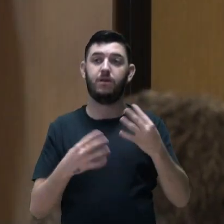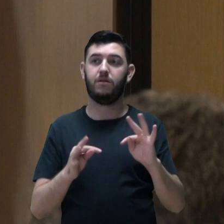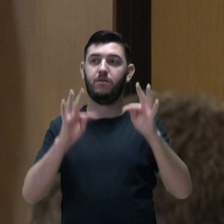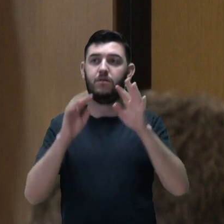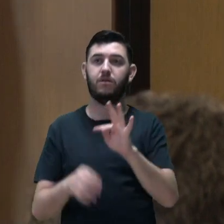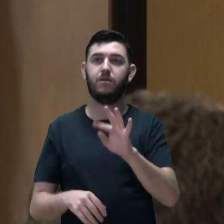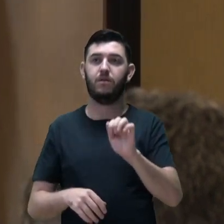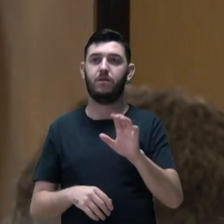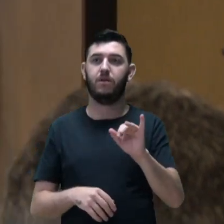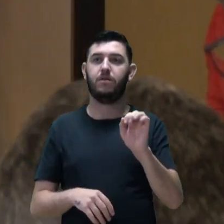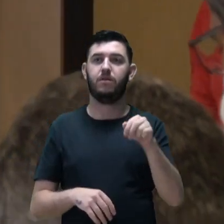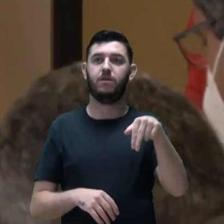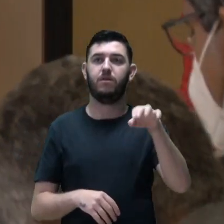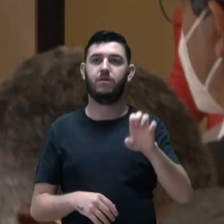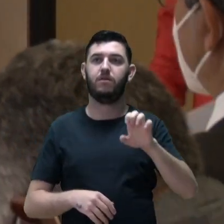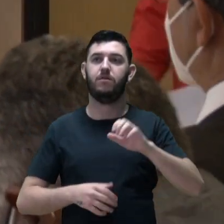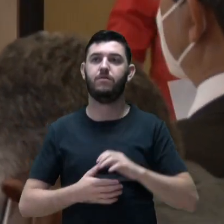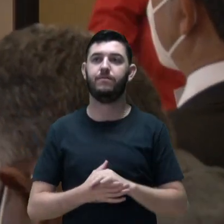Cunha Carvalho.